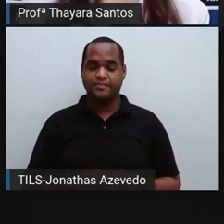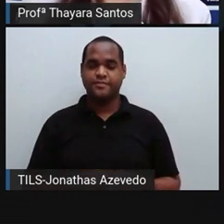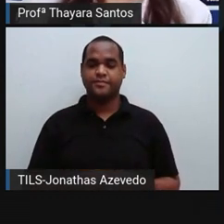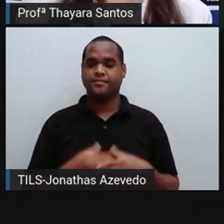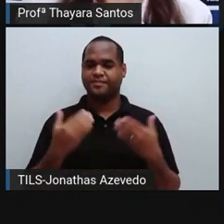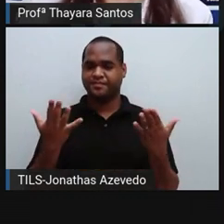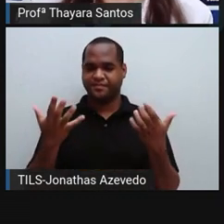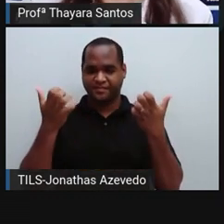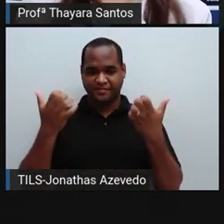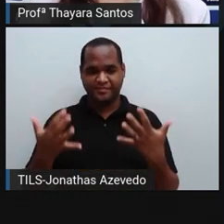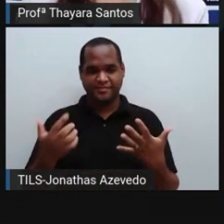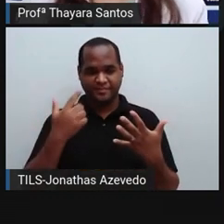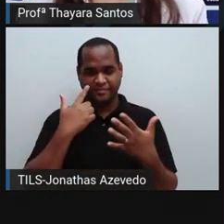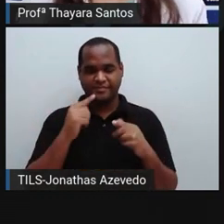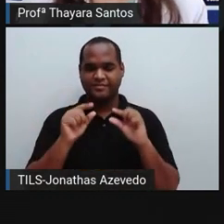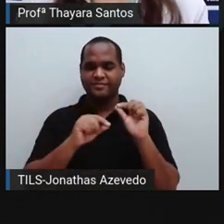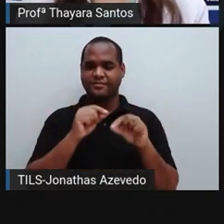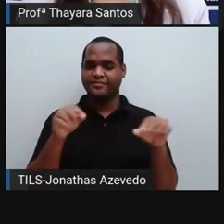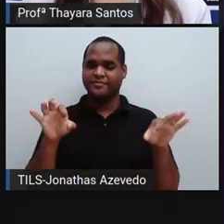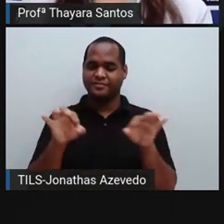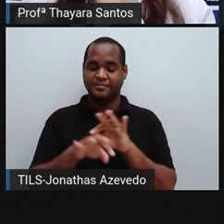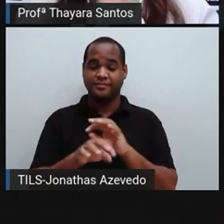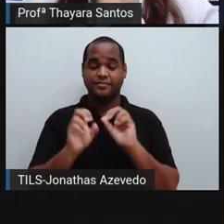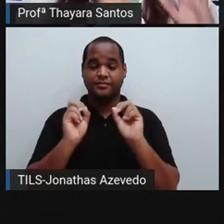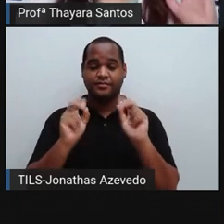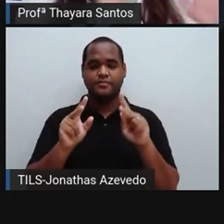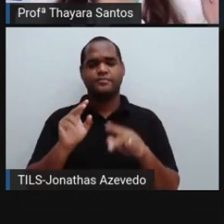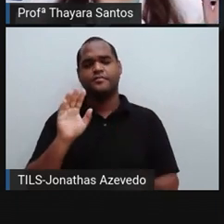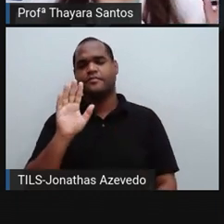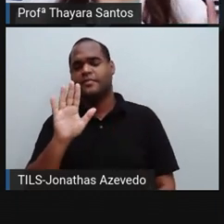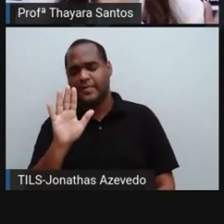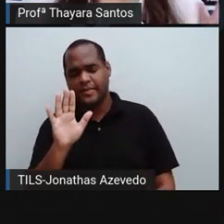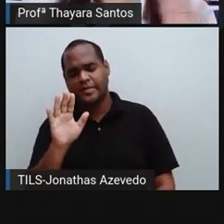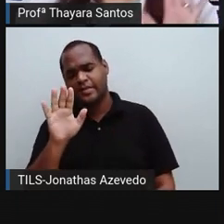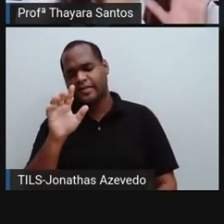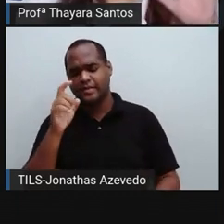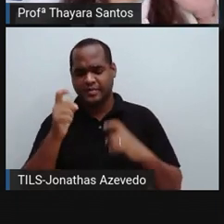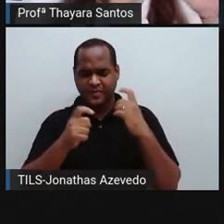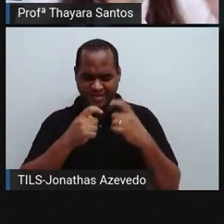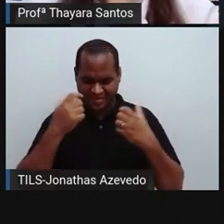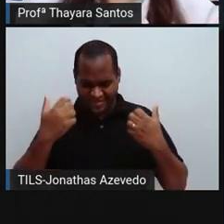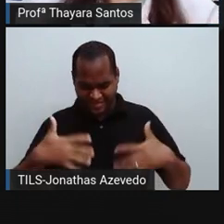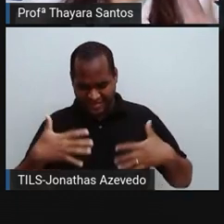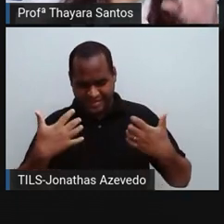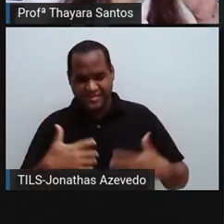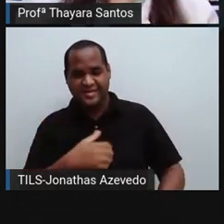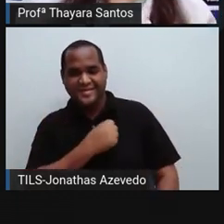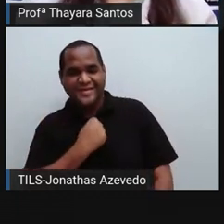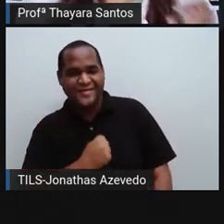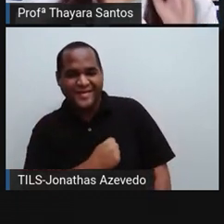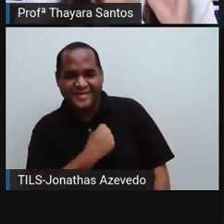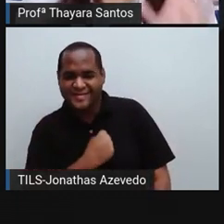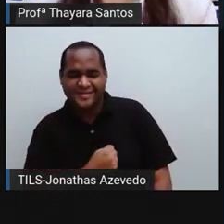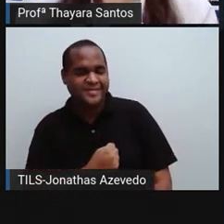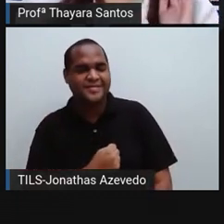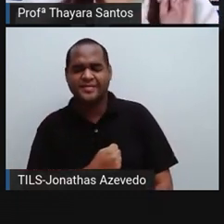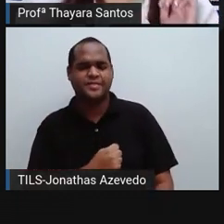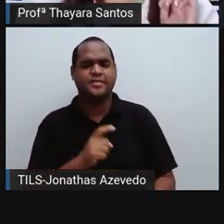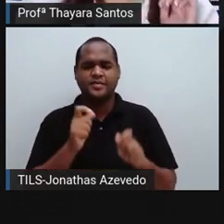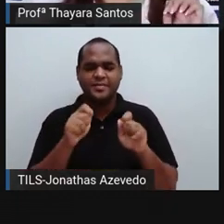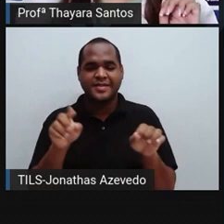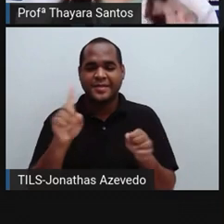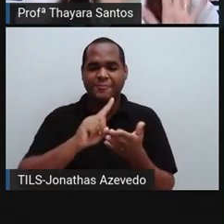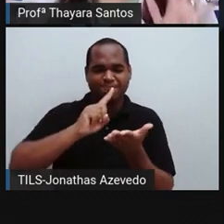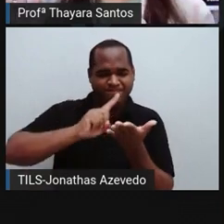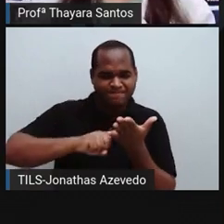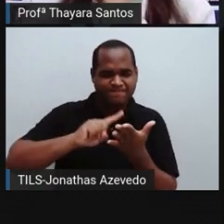Por hoje, nós vamos ficar por aqui, mas não precisa ficar aí com saudade, morrendo de saudade, porque a gente já tem encontro